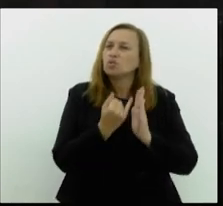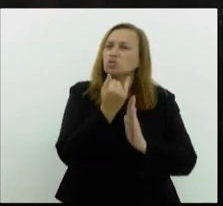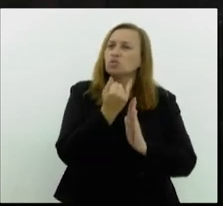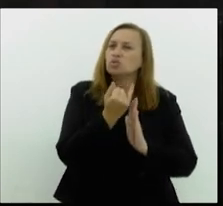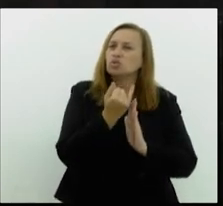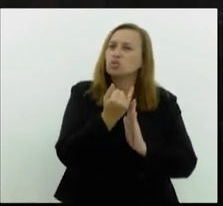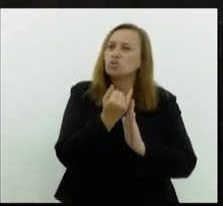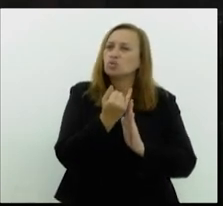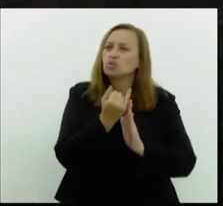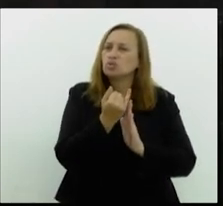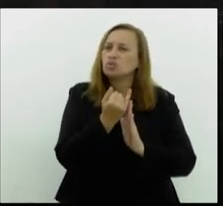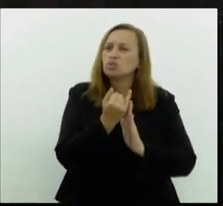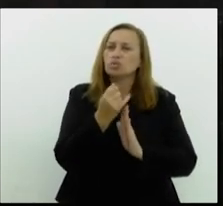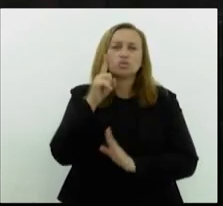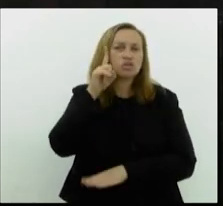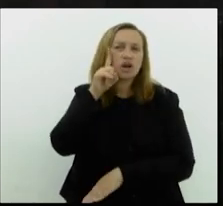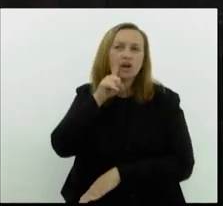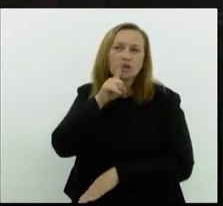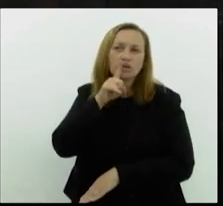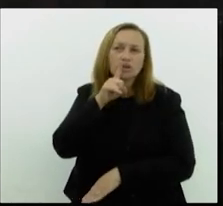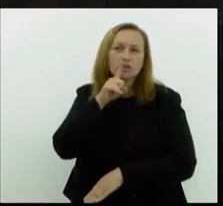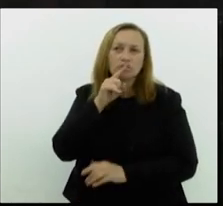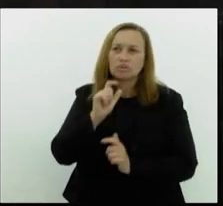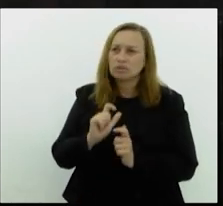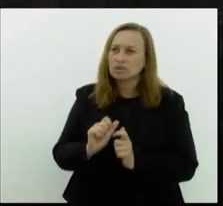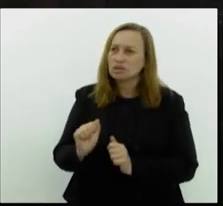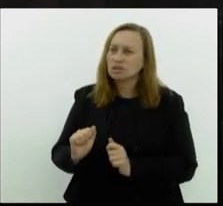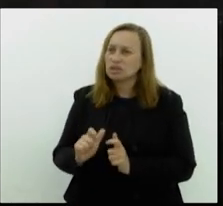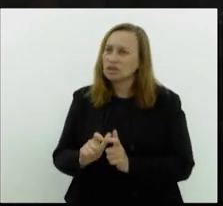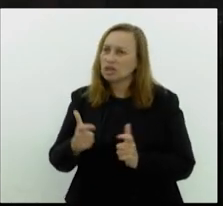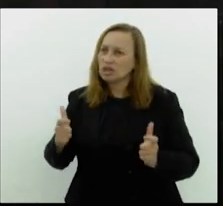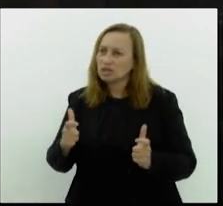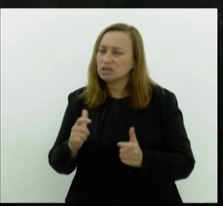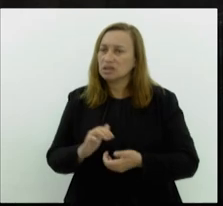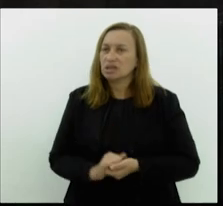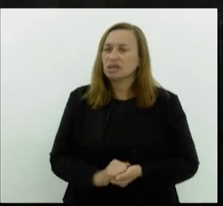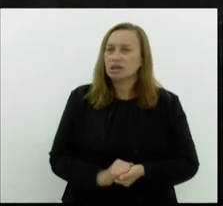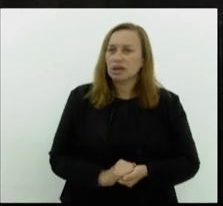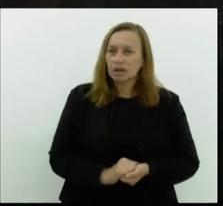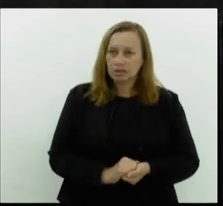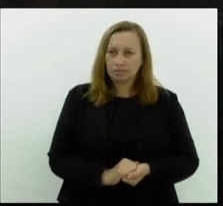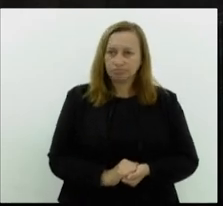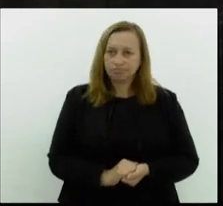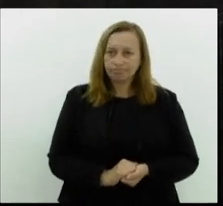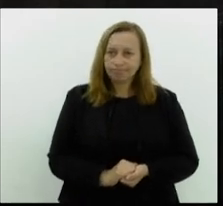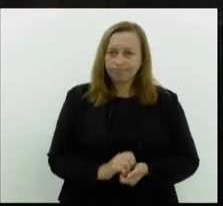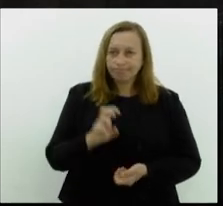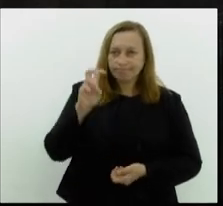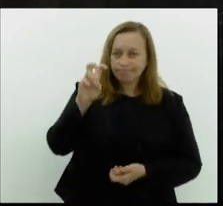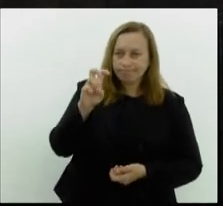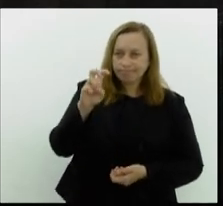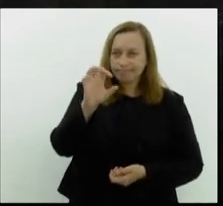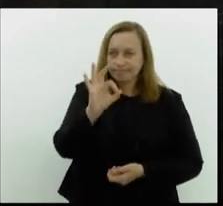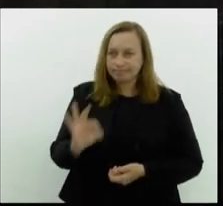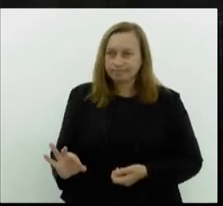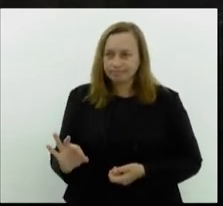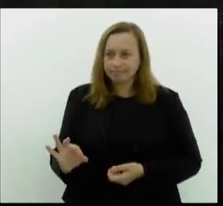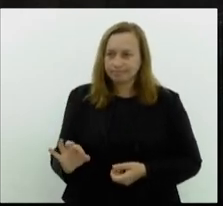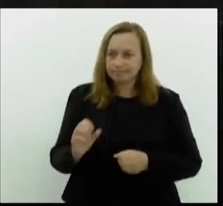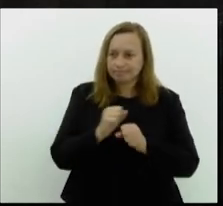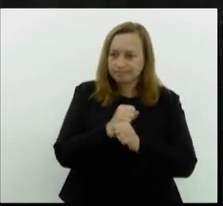altos nos Estados Unidos. Um pouco superior a 5% ao ano.